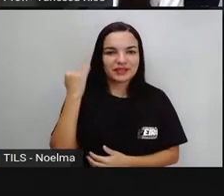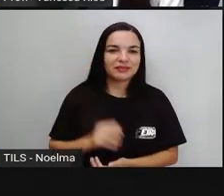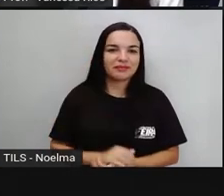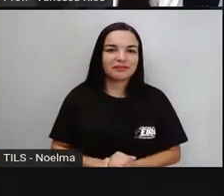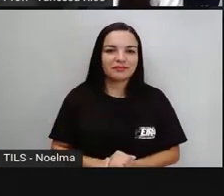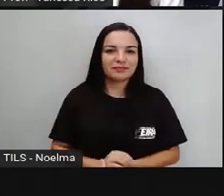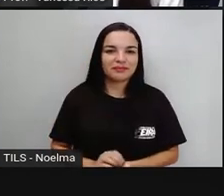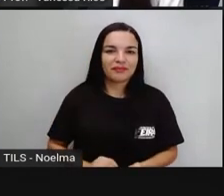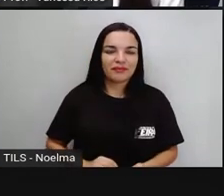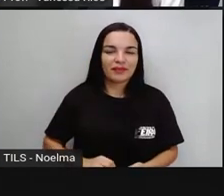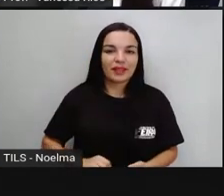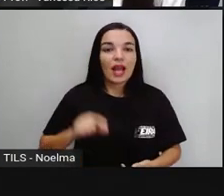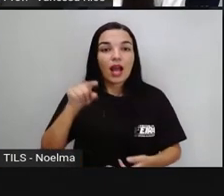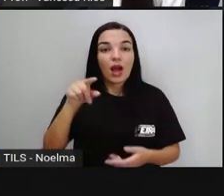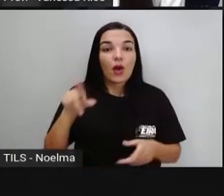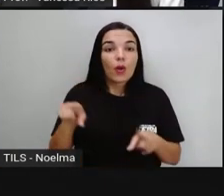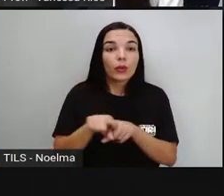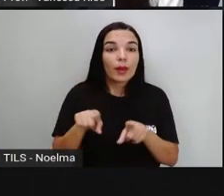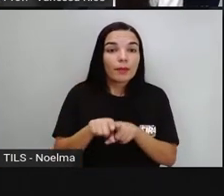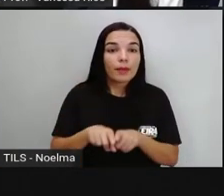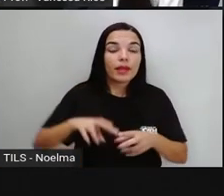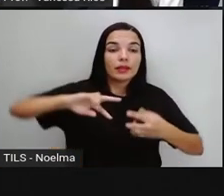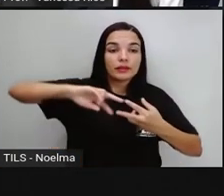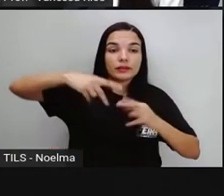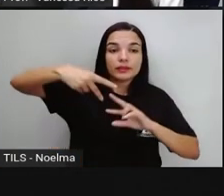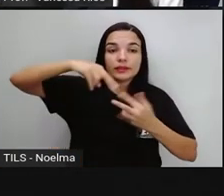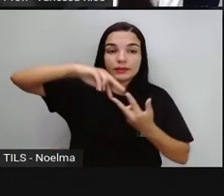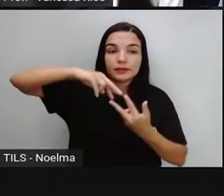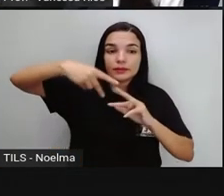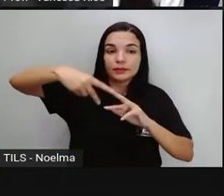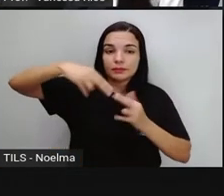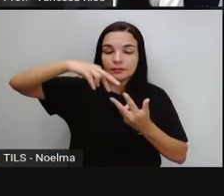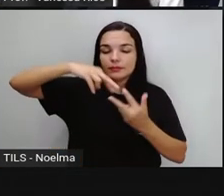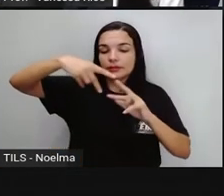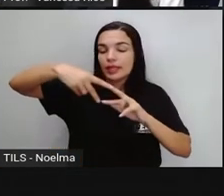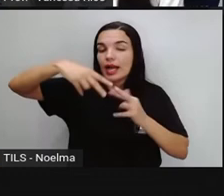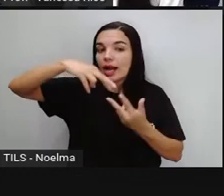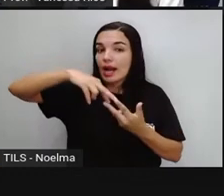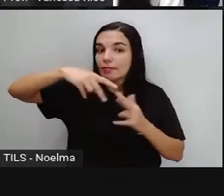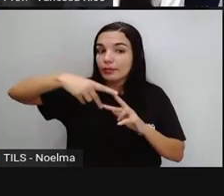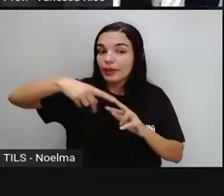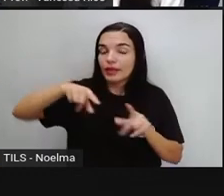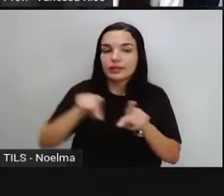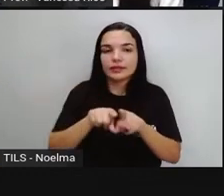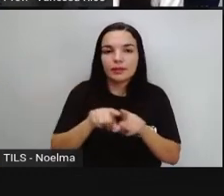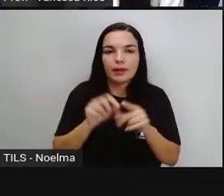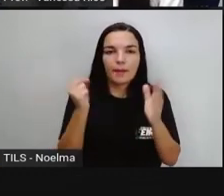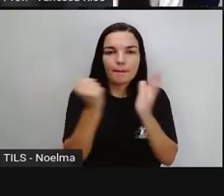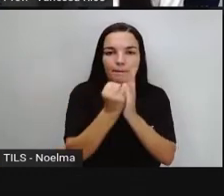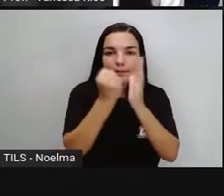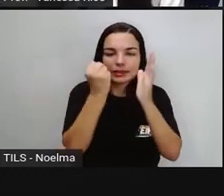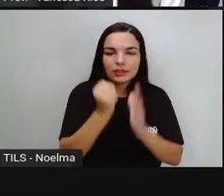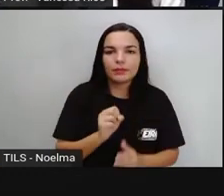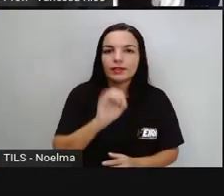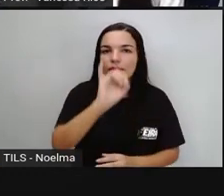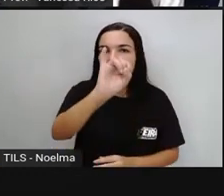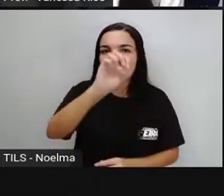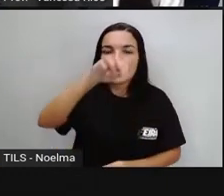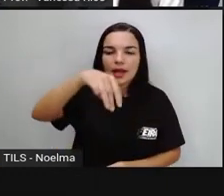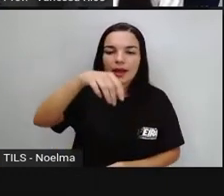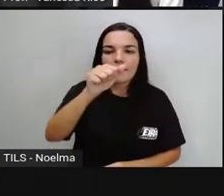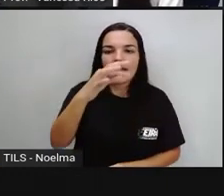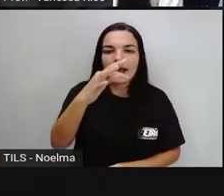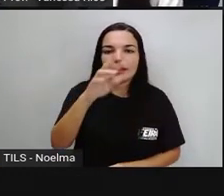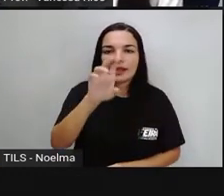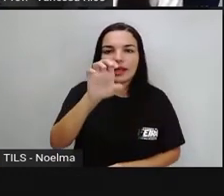Olha só, a capoeira também, né? Como um bem aí imaterial, pertencente também às cidades